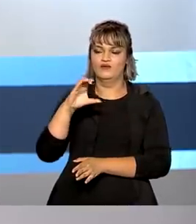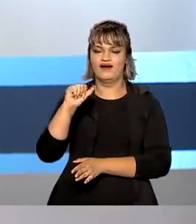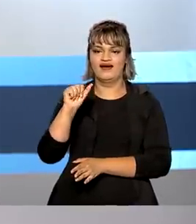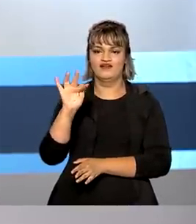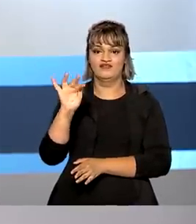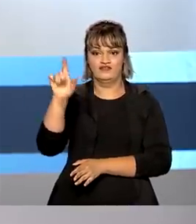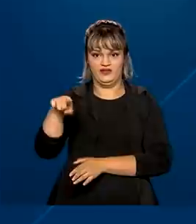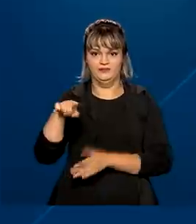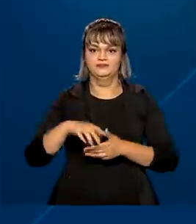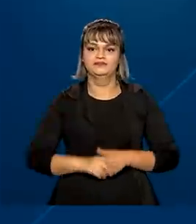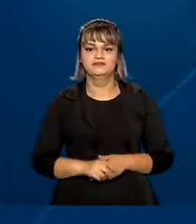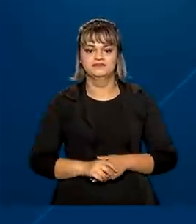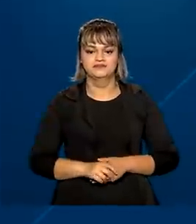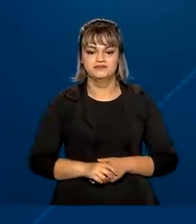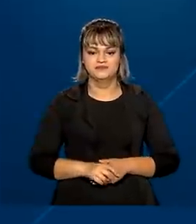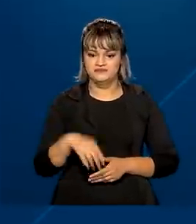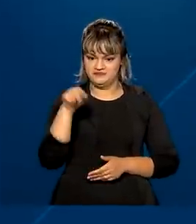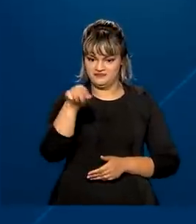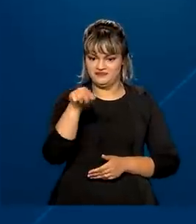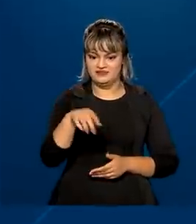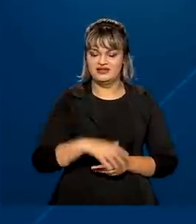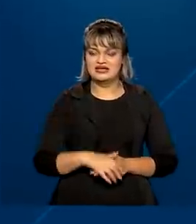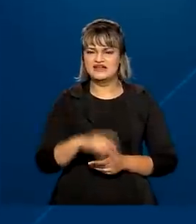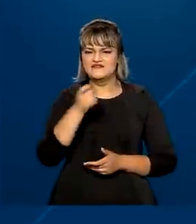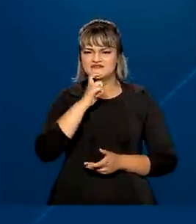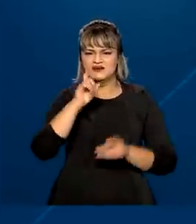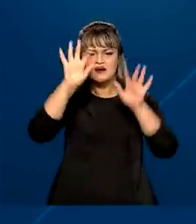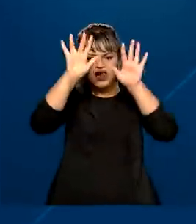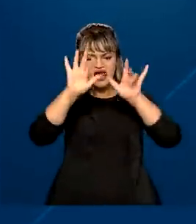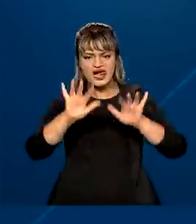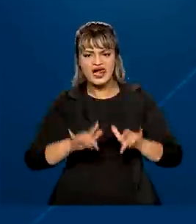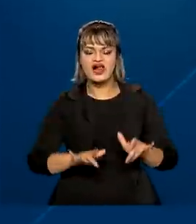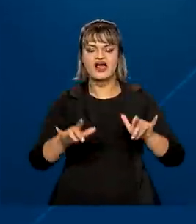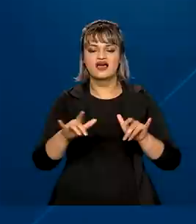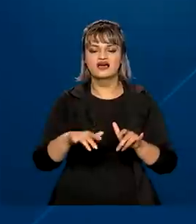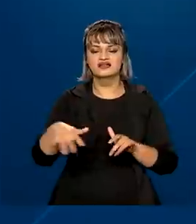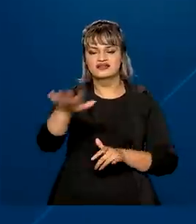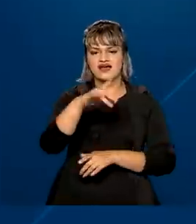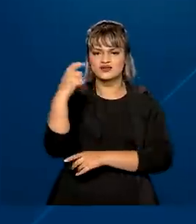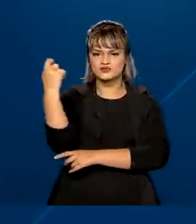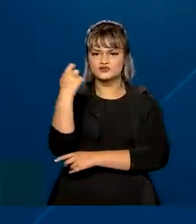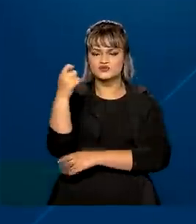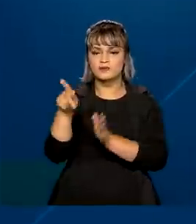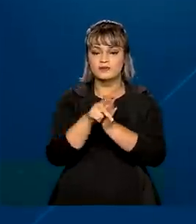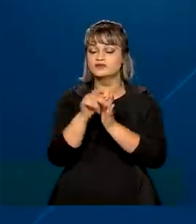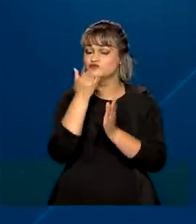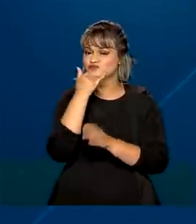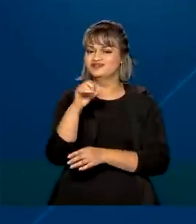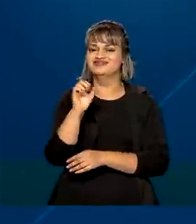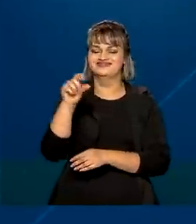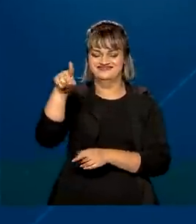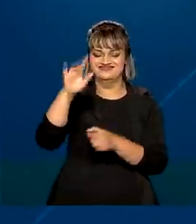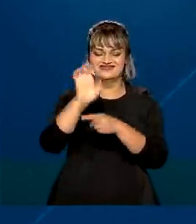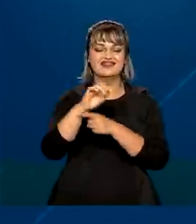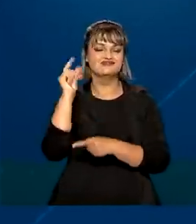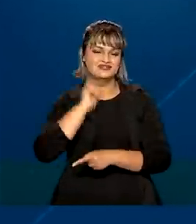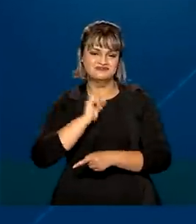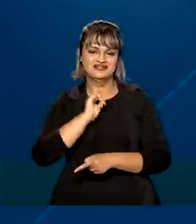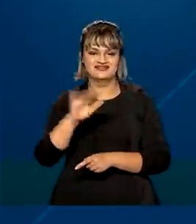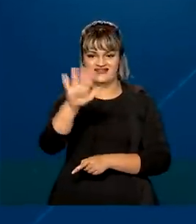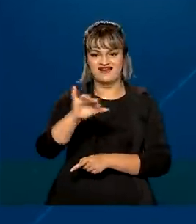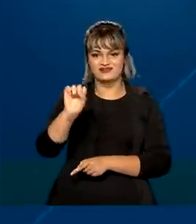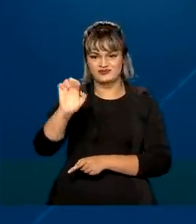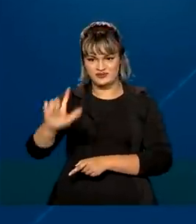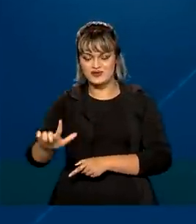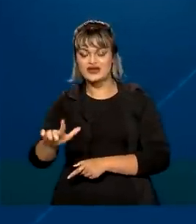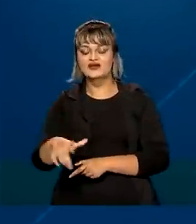Cafeira. As fortes geadas ocorridas, principalmente no sul de Minas Gerais, provocaram prejuízos